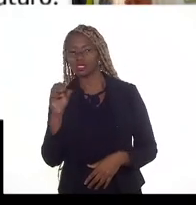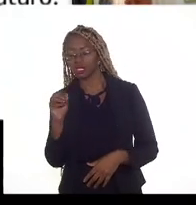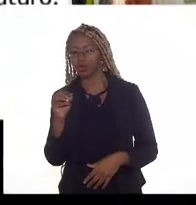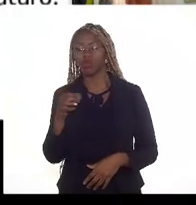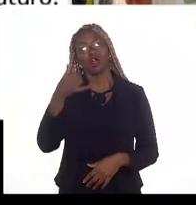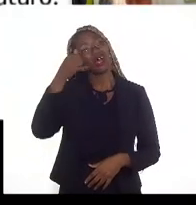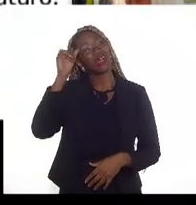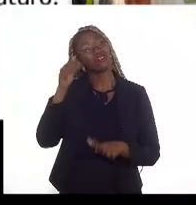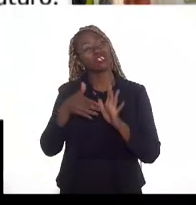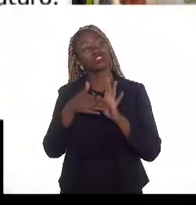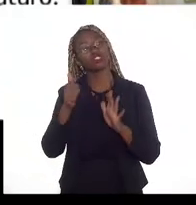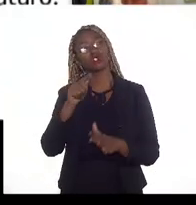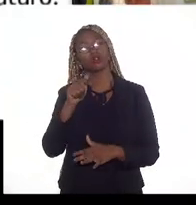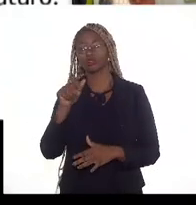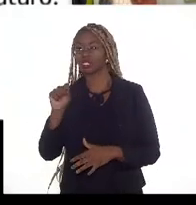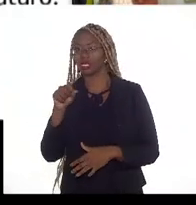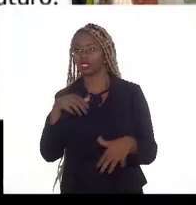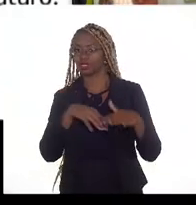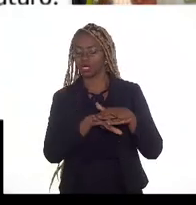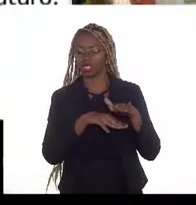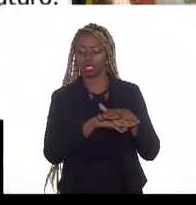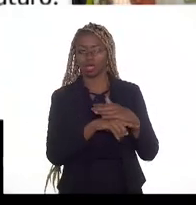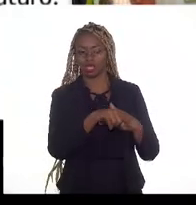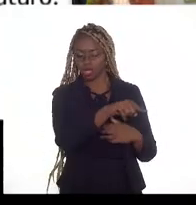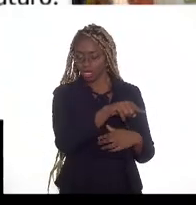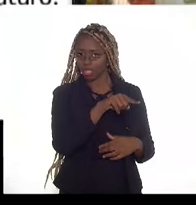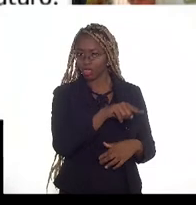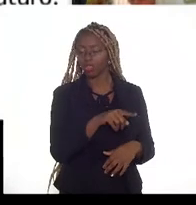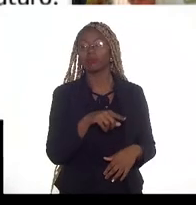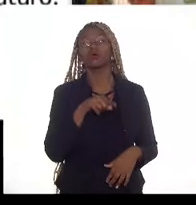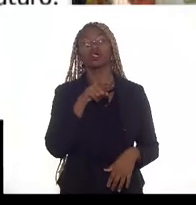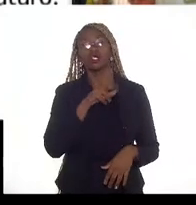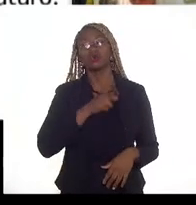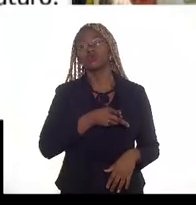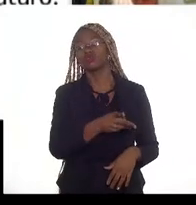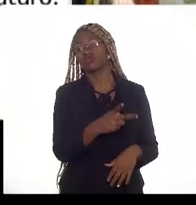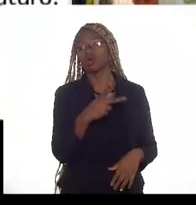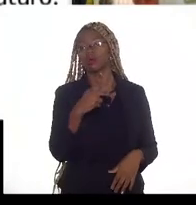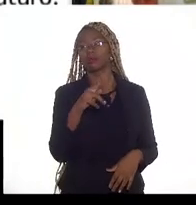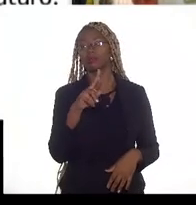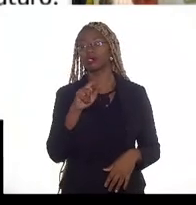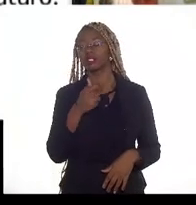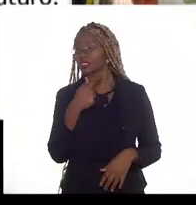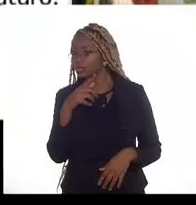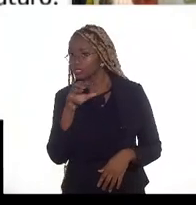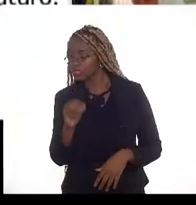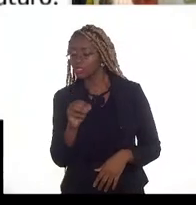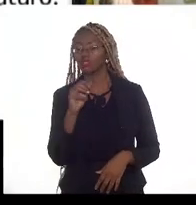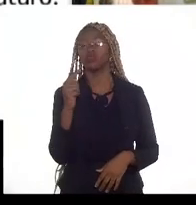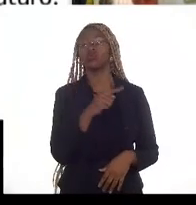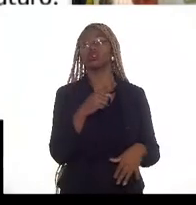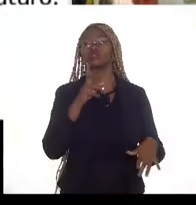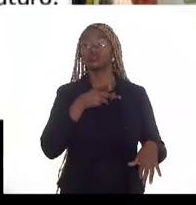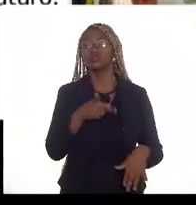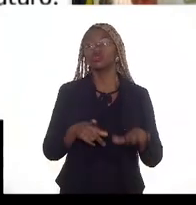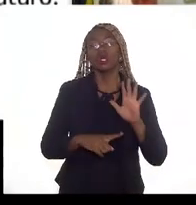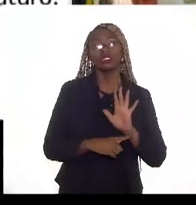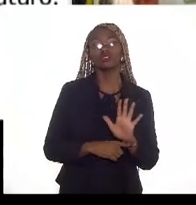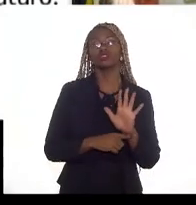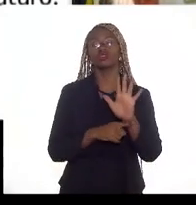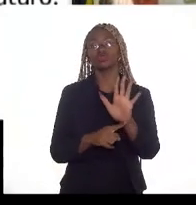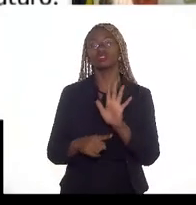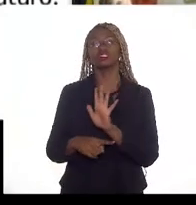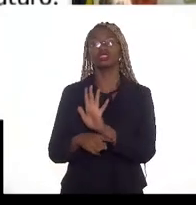reservatório, manter ele lá para que ele possa continuar fazendo pressão, para que ele possa ajudar a